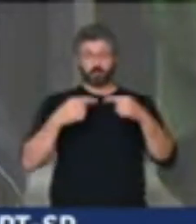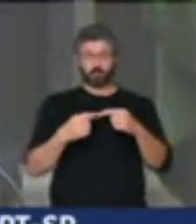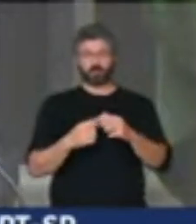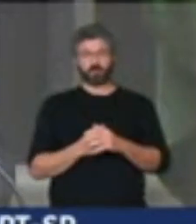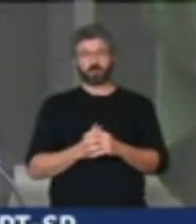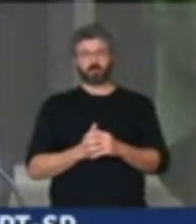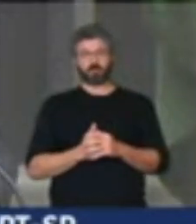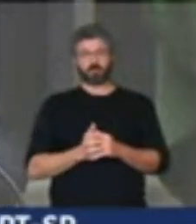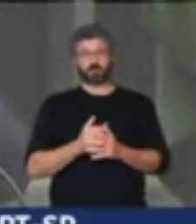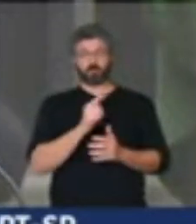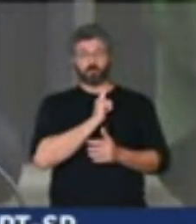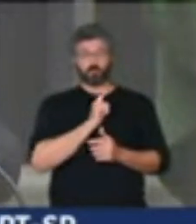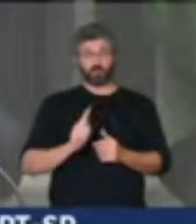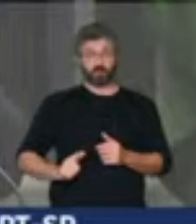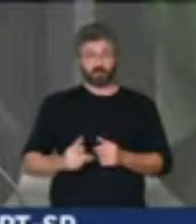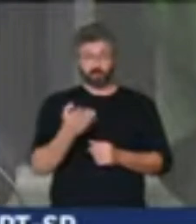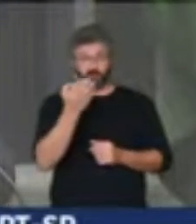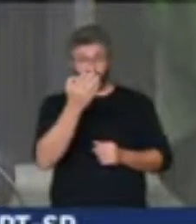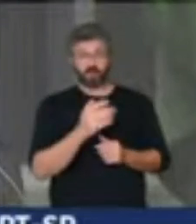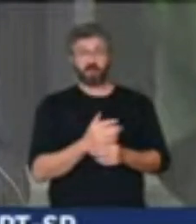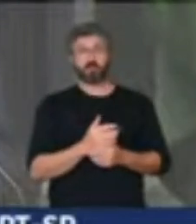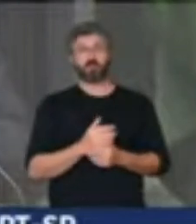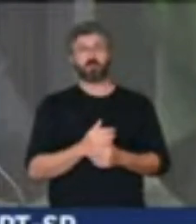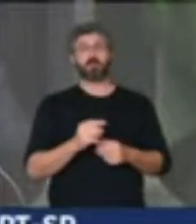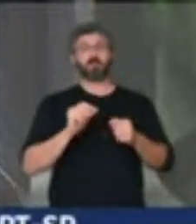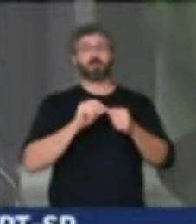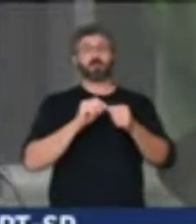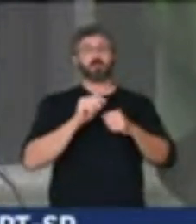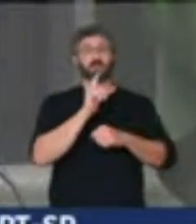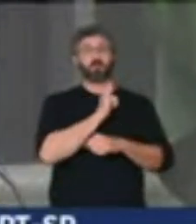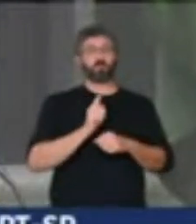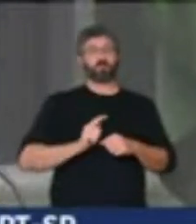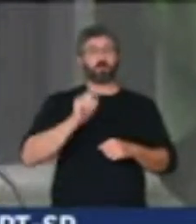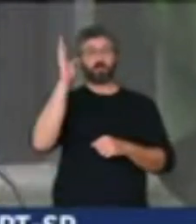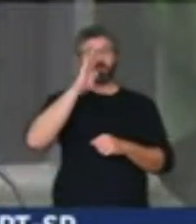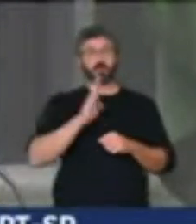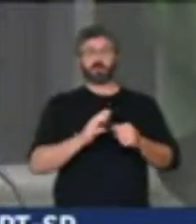Esse governo está levando o Estado brasileiro ao buraco,